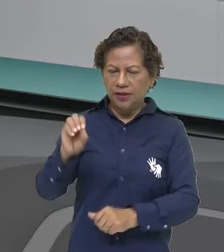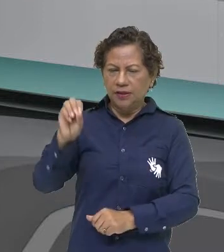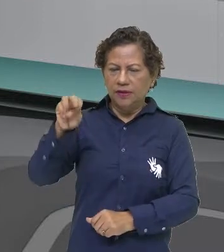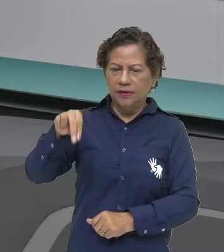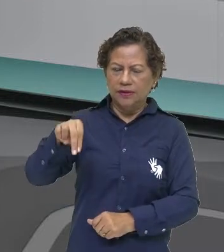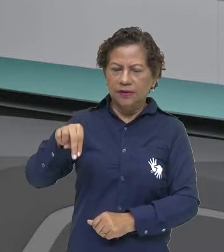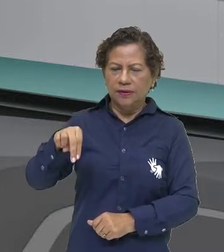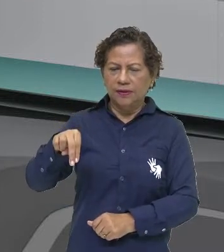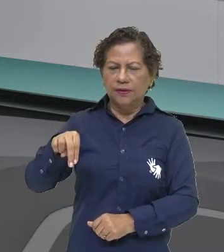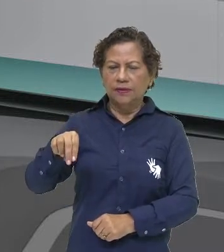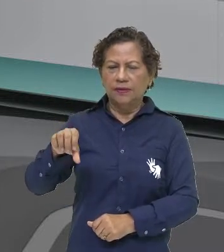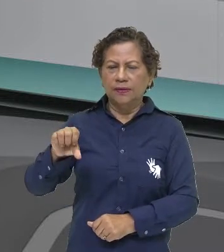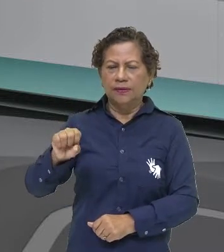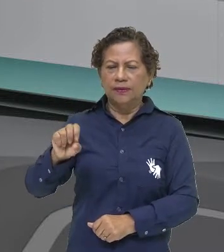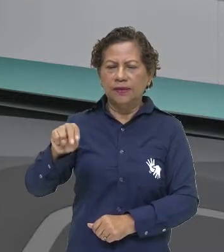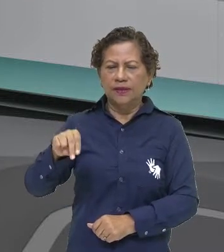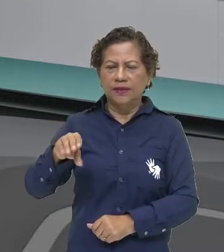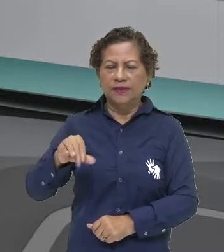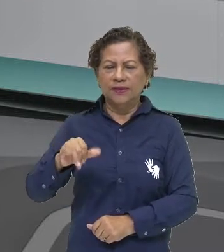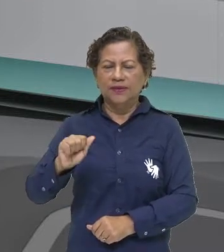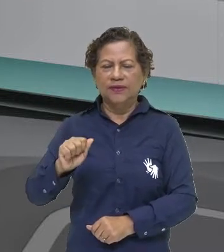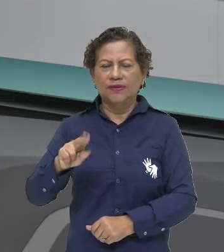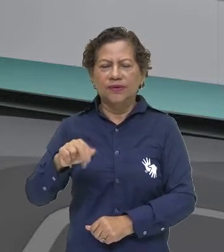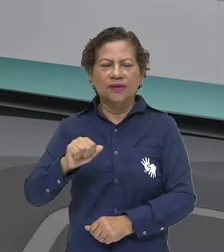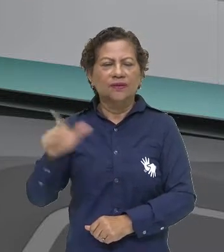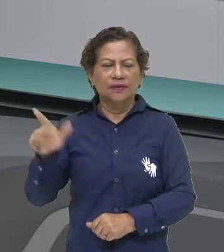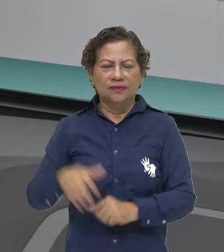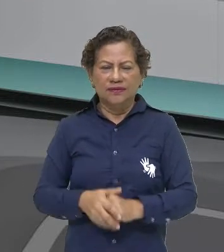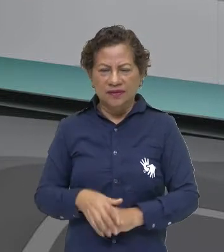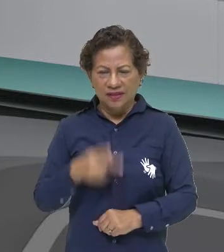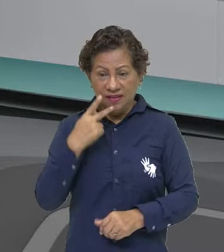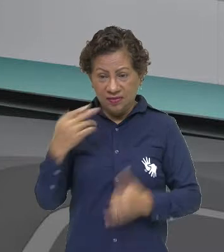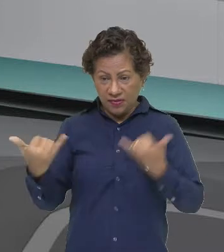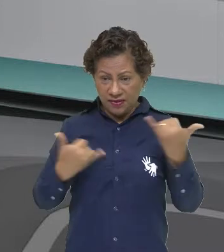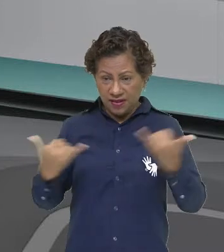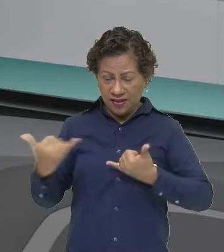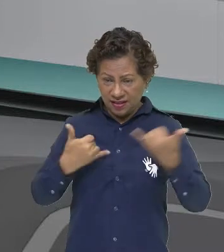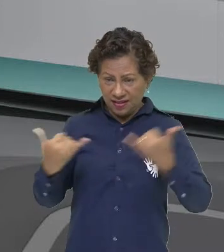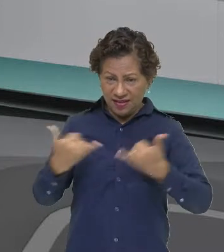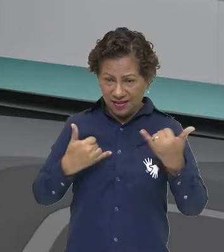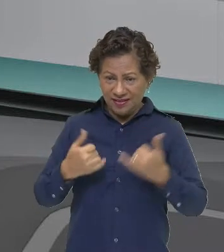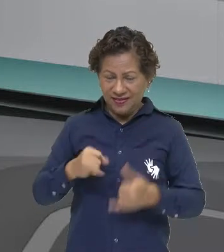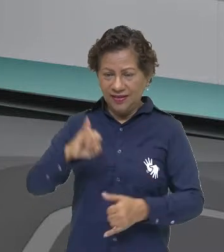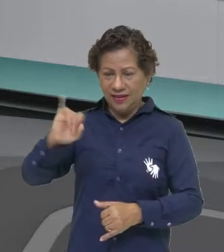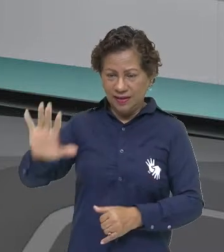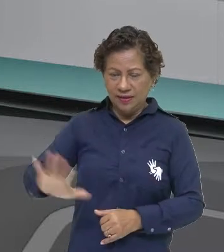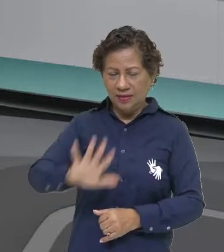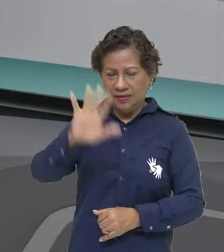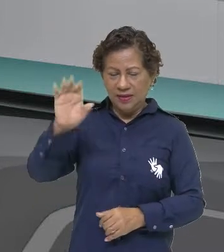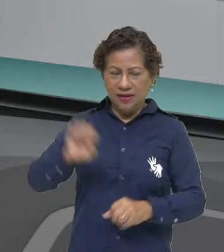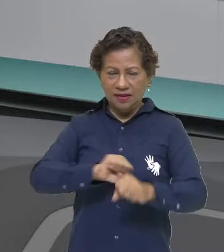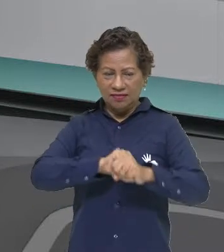estão falando que é o coronavírus, é uma imagem do coronavírus. Tá? Tem mais?